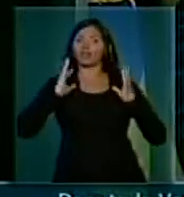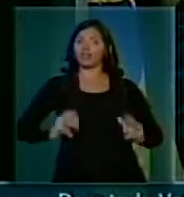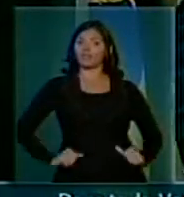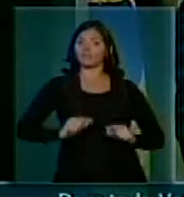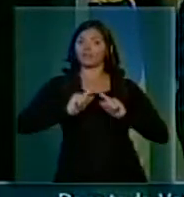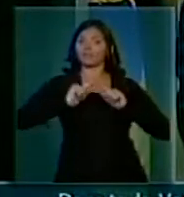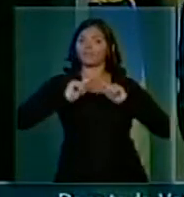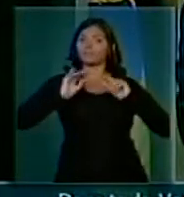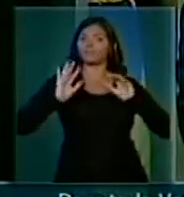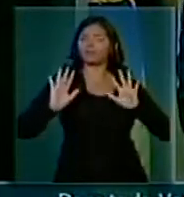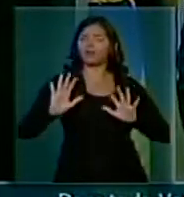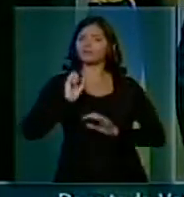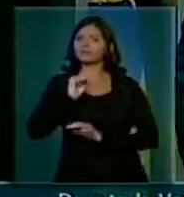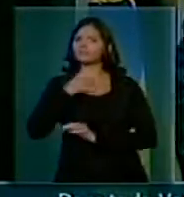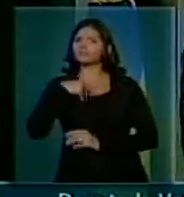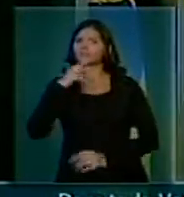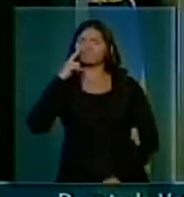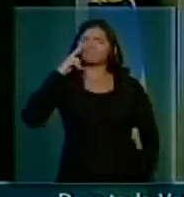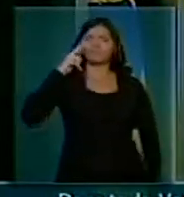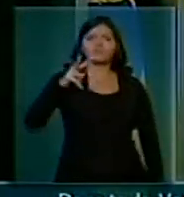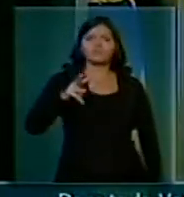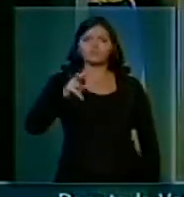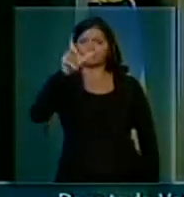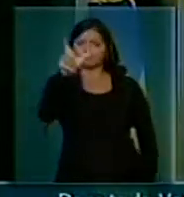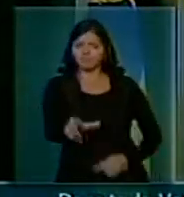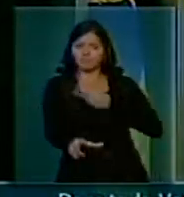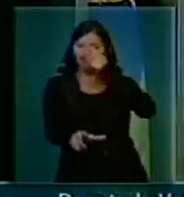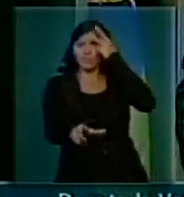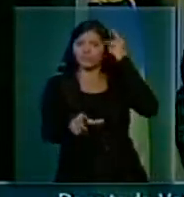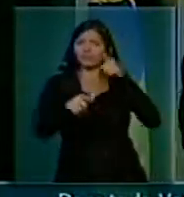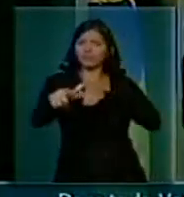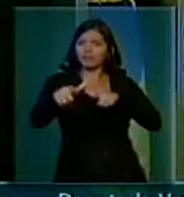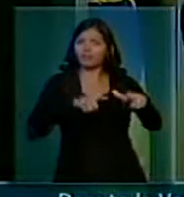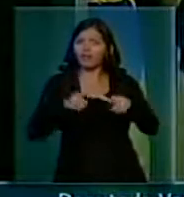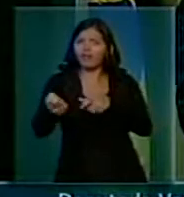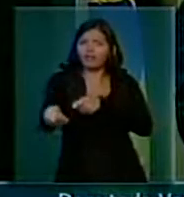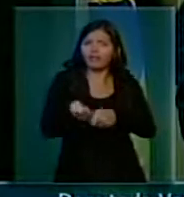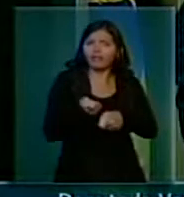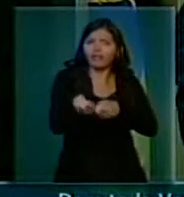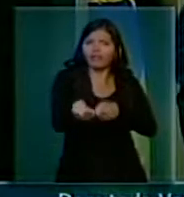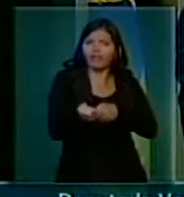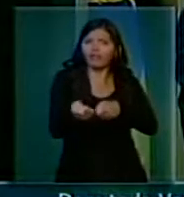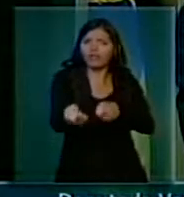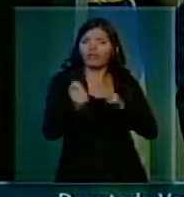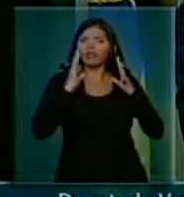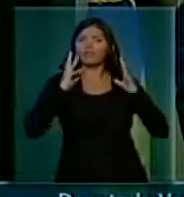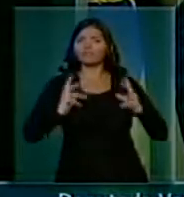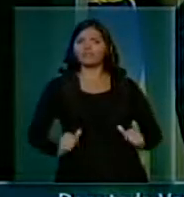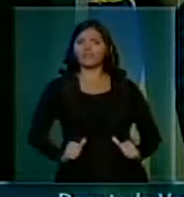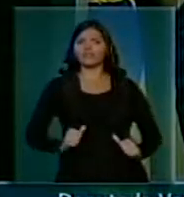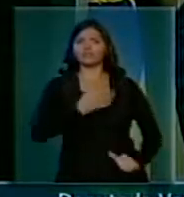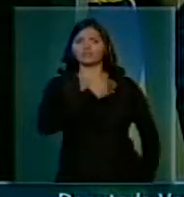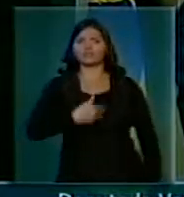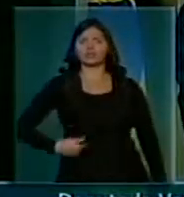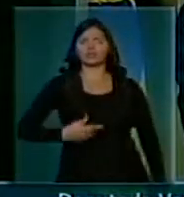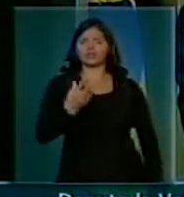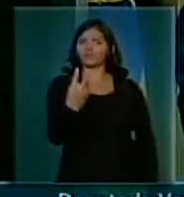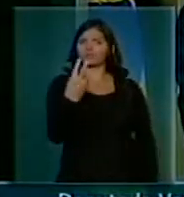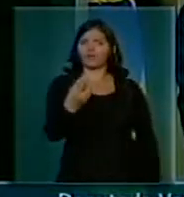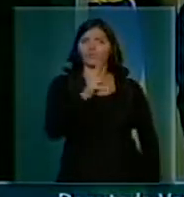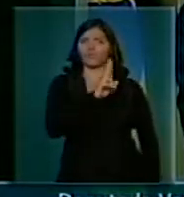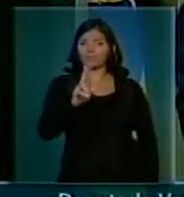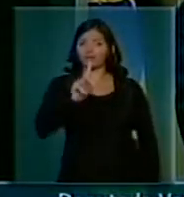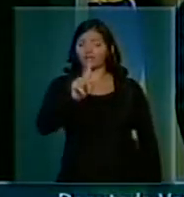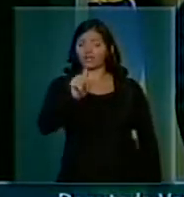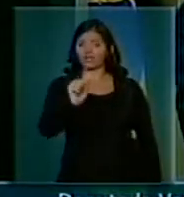der parar, a gente vai ver que essas pessoas que trabalham nas limpezas públicas, que é tido como os garis, essas